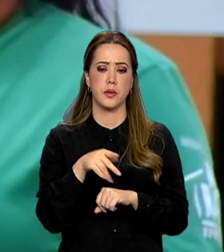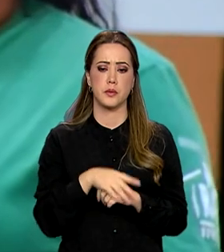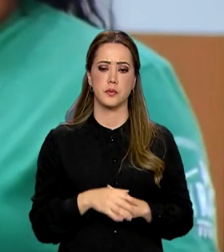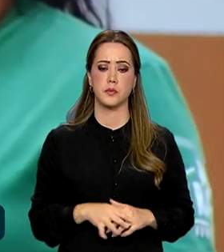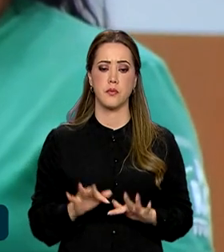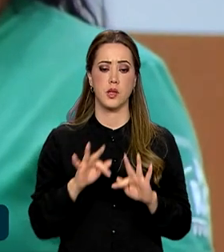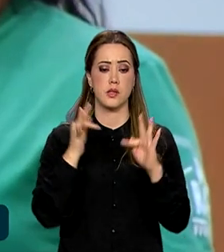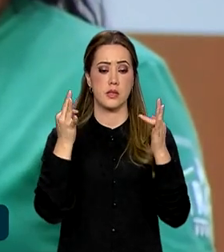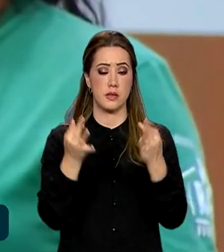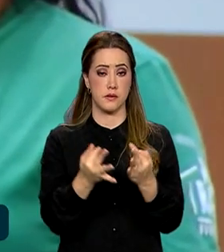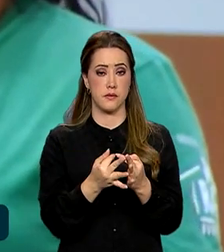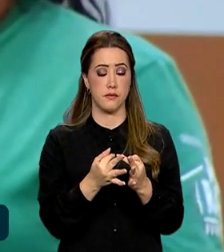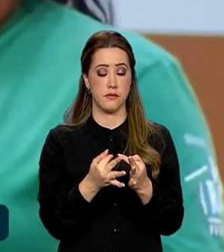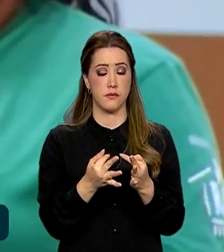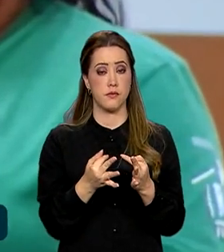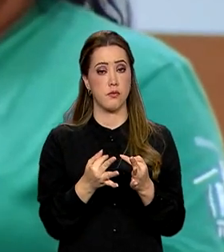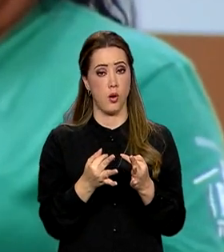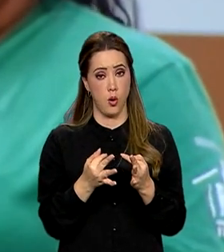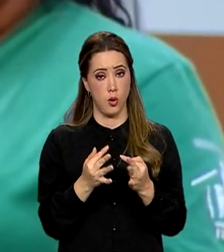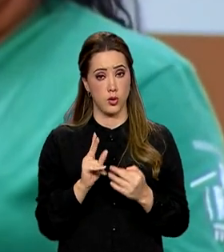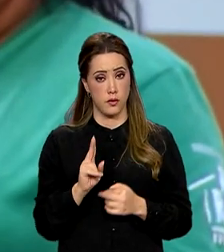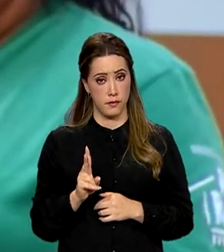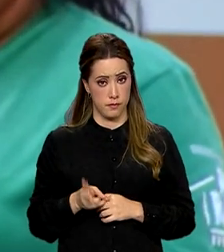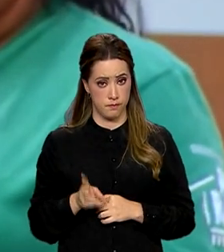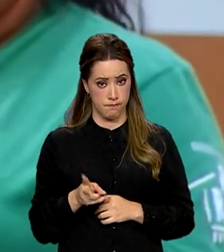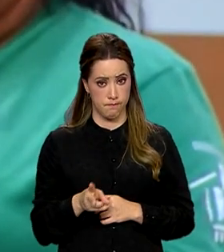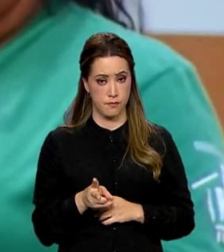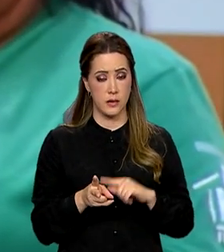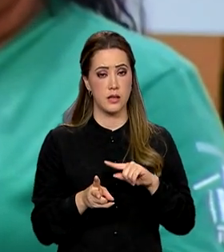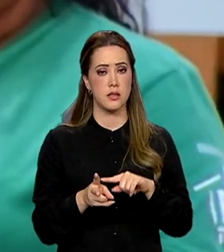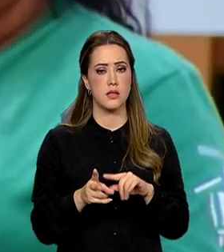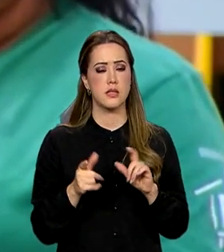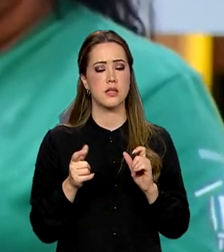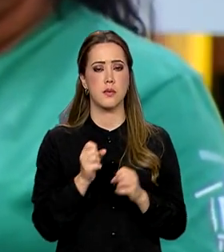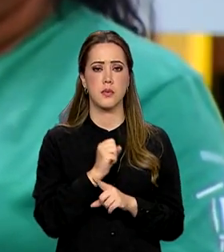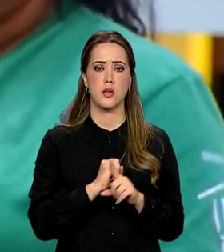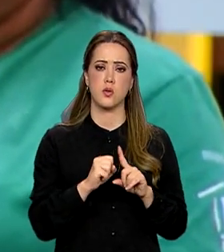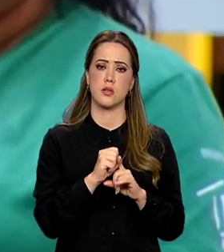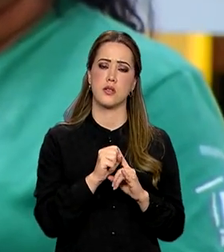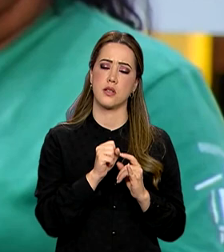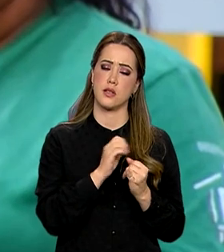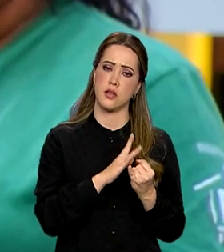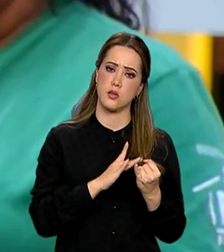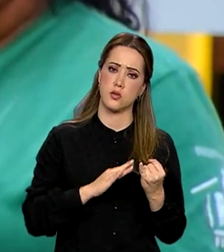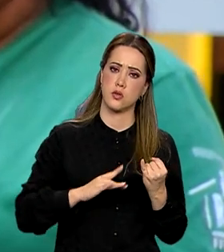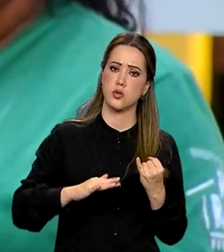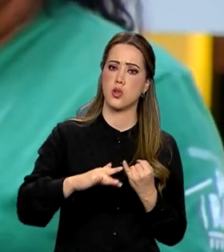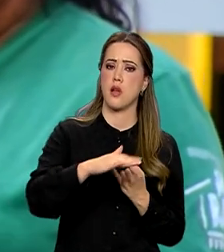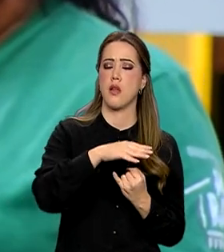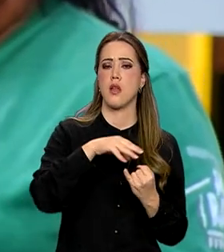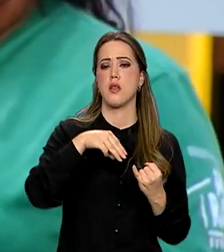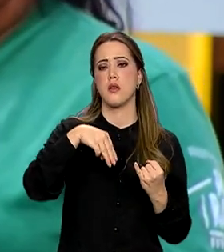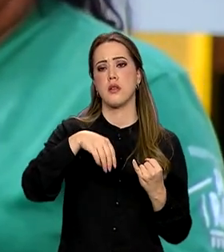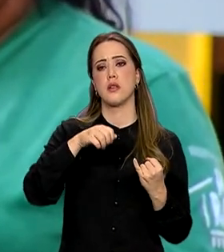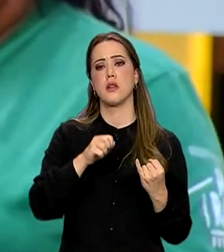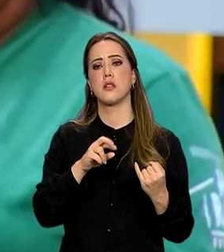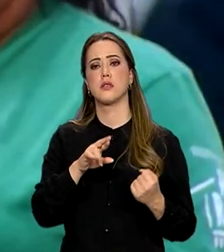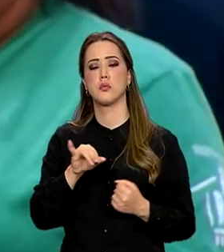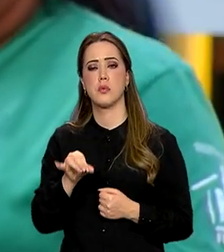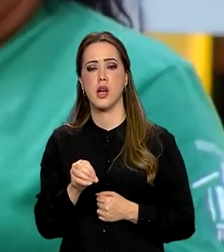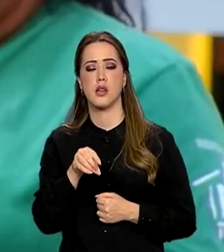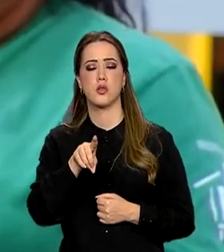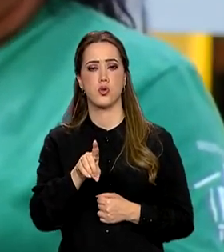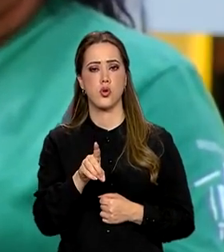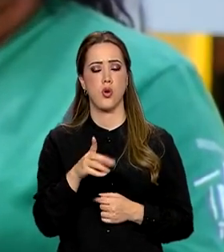Permanente da Sociedade Civil do Marajó é uma conquista para as comunidades tradicionais